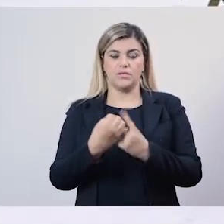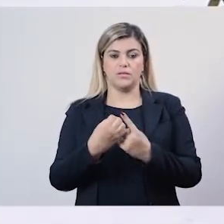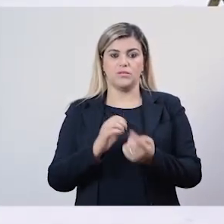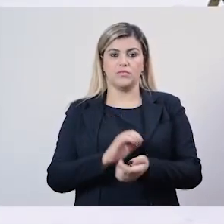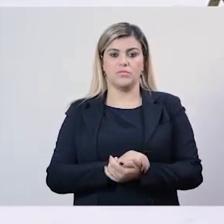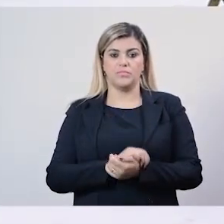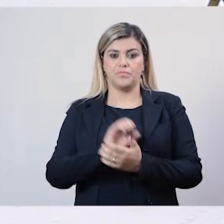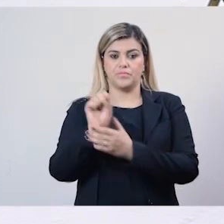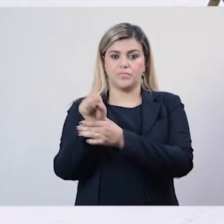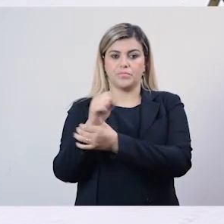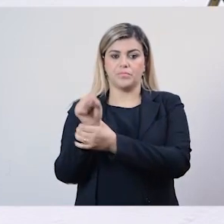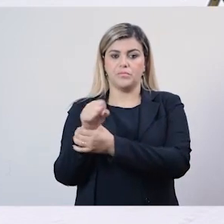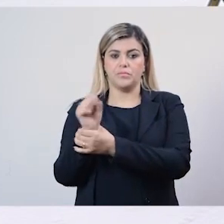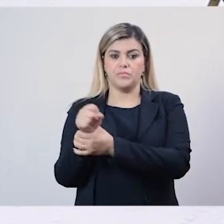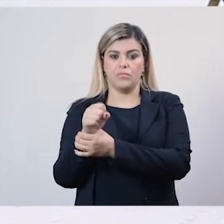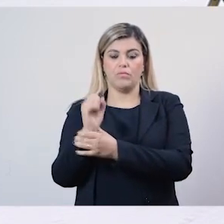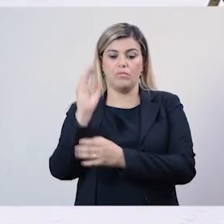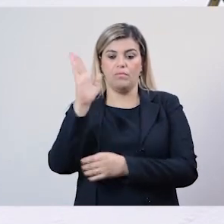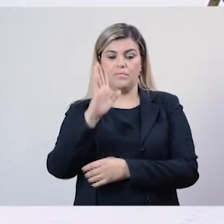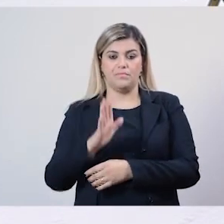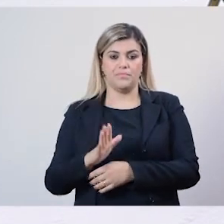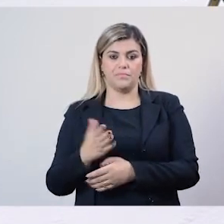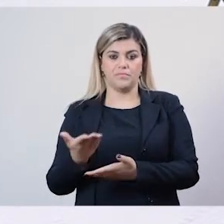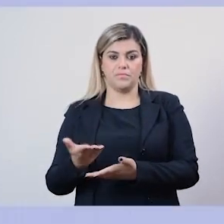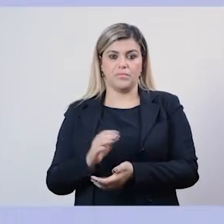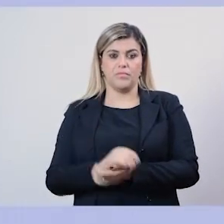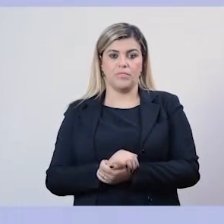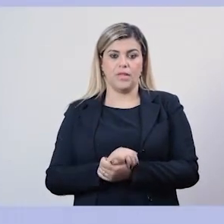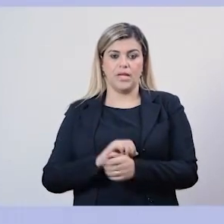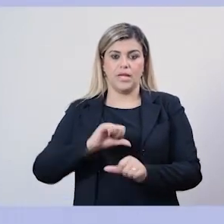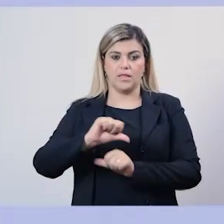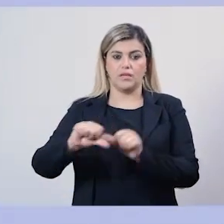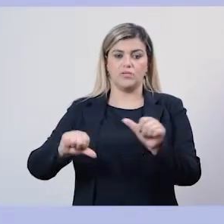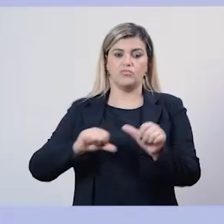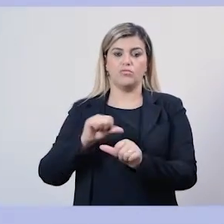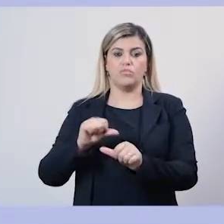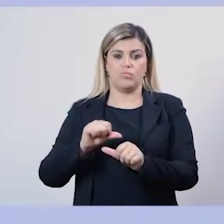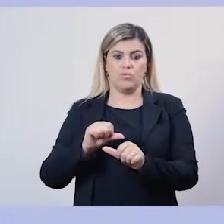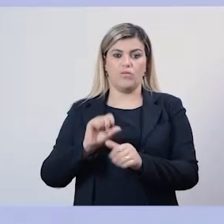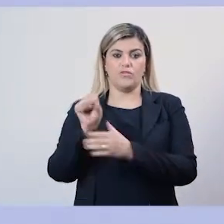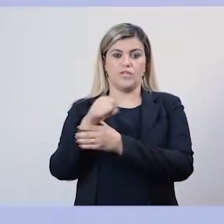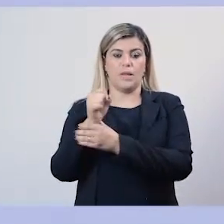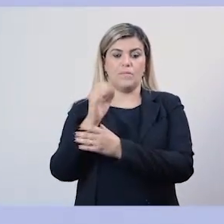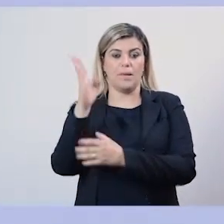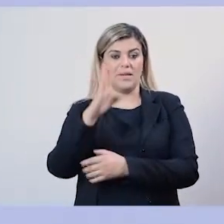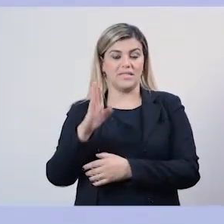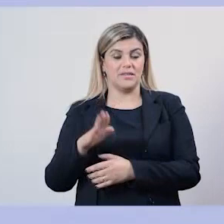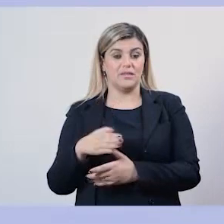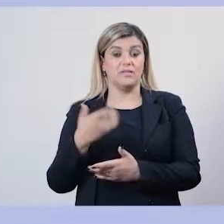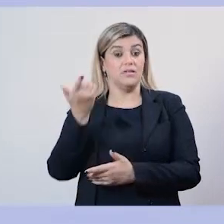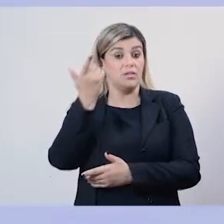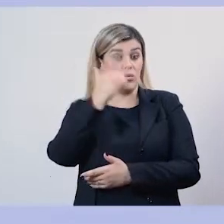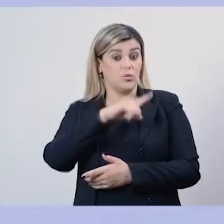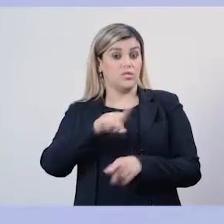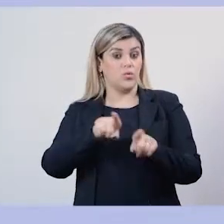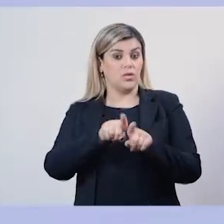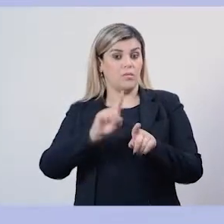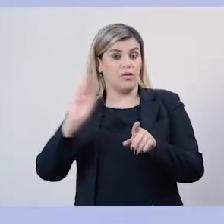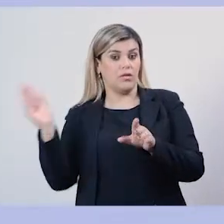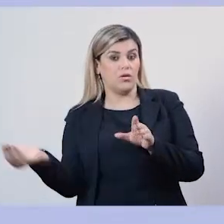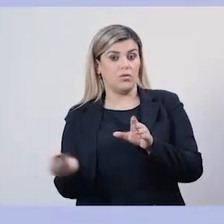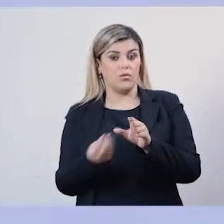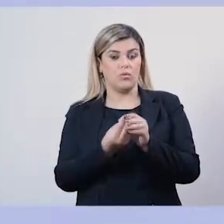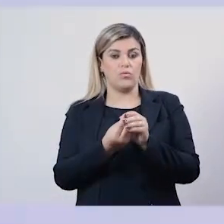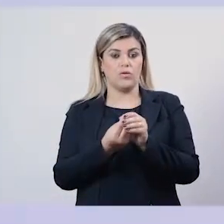sociedade, a fisioterapia no Brasil, ela se transformou em fisioterapia brasileira e conseguiu, inclusive,